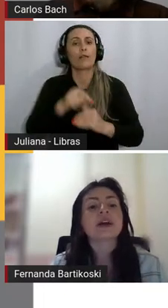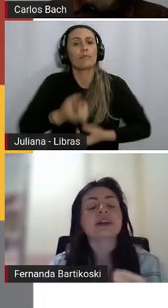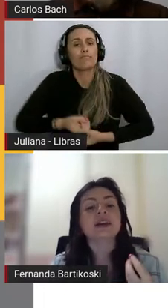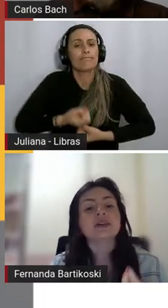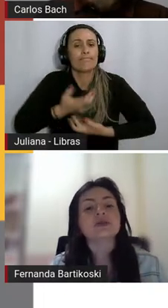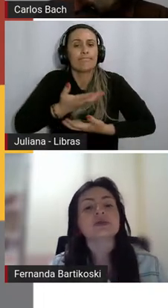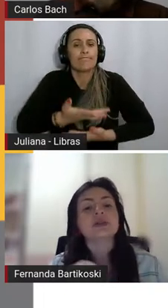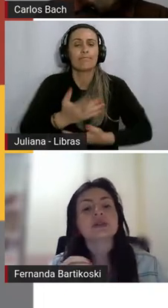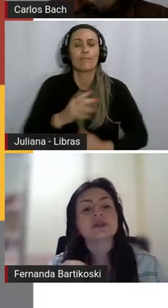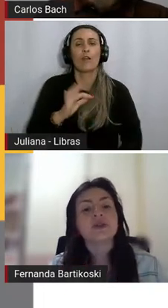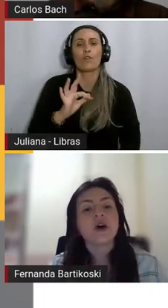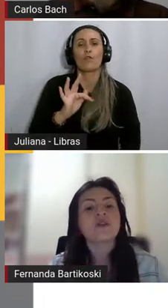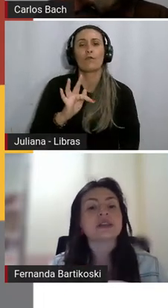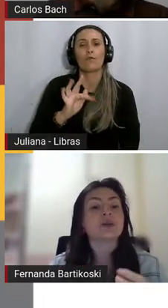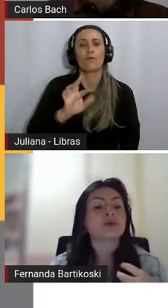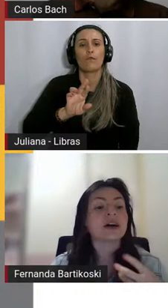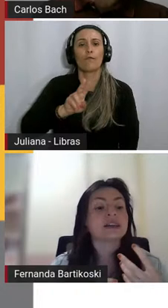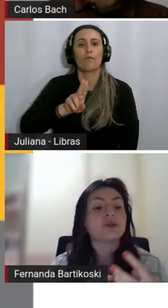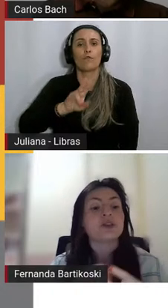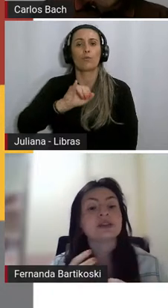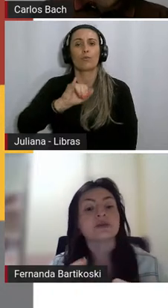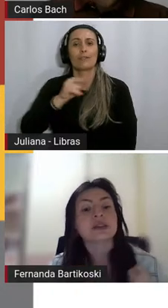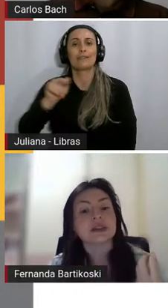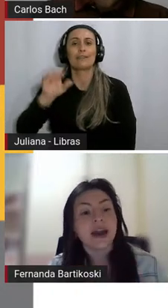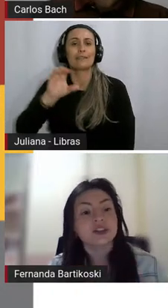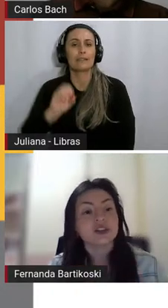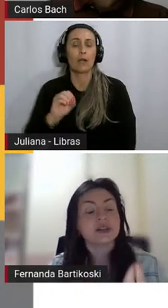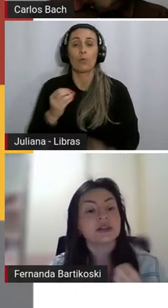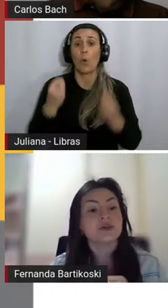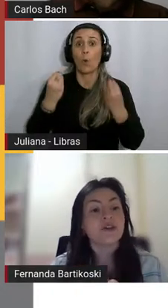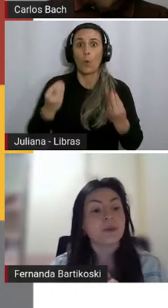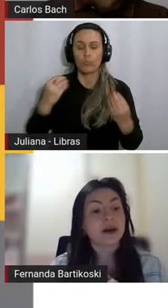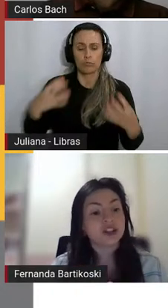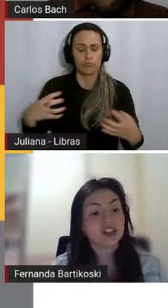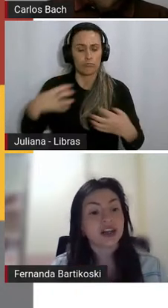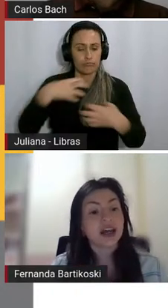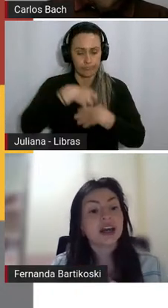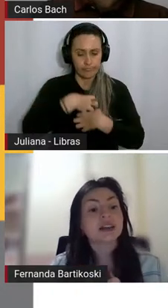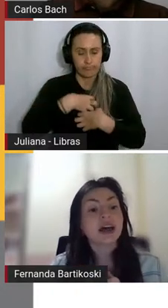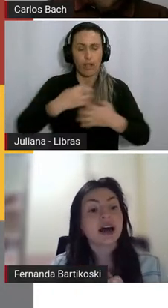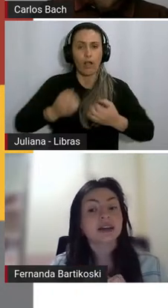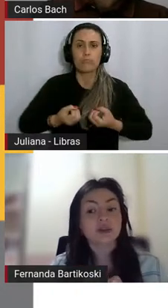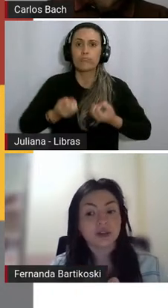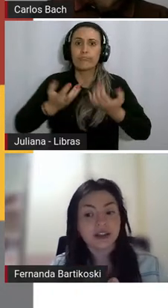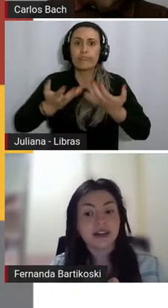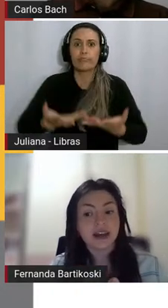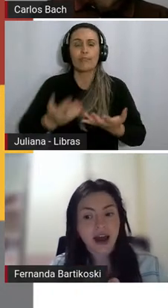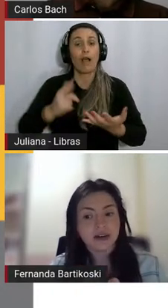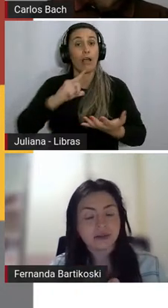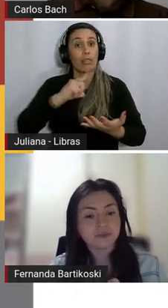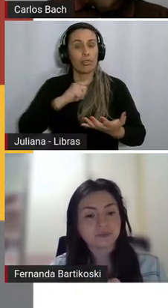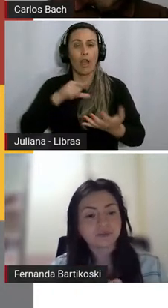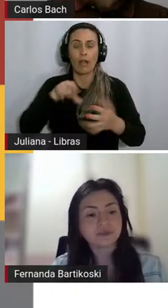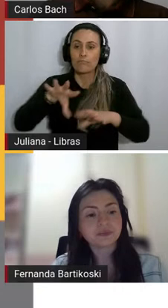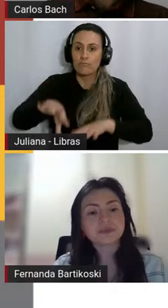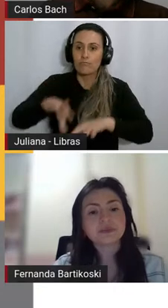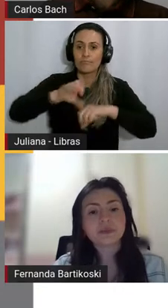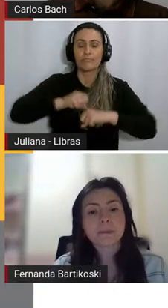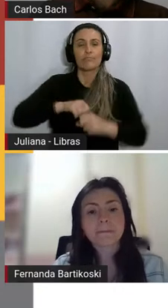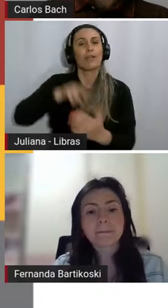Como é que isso se desenvolve, fruição estética se desenvolve a partir da leitura literária?